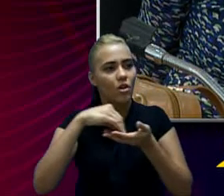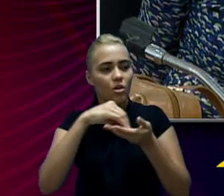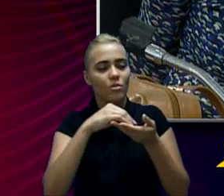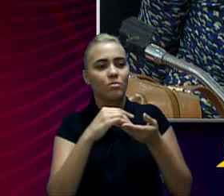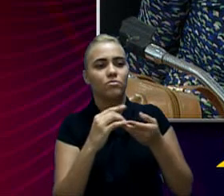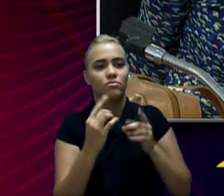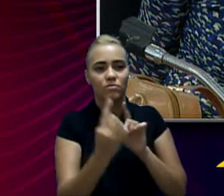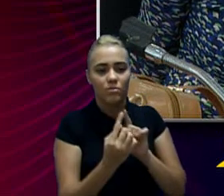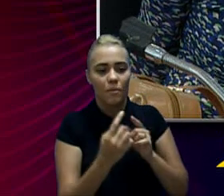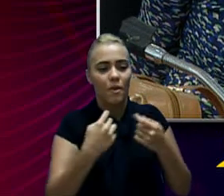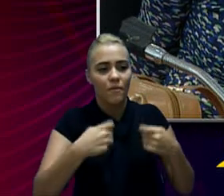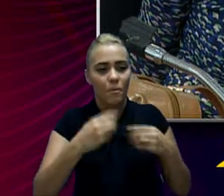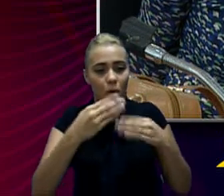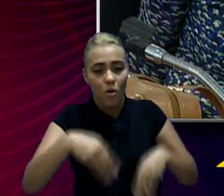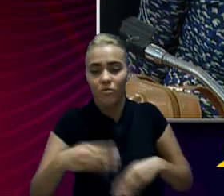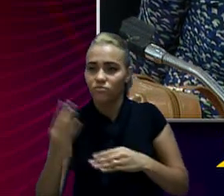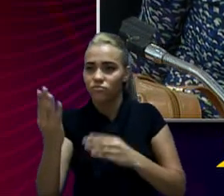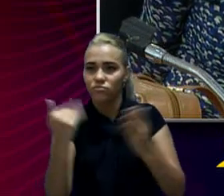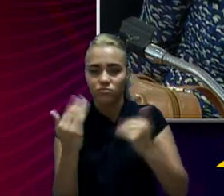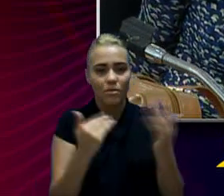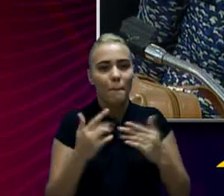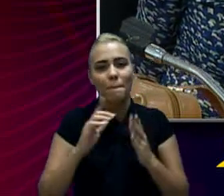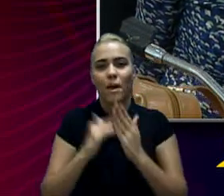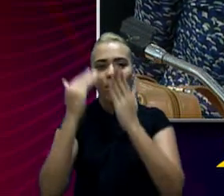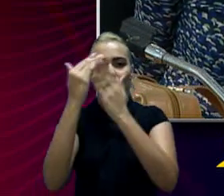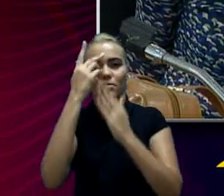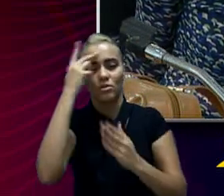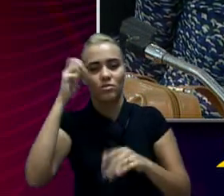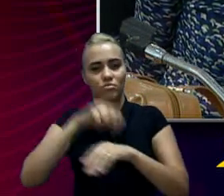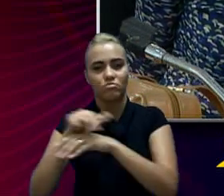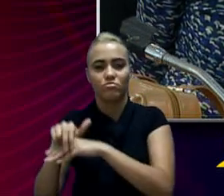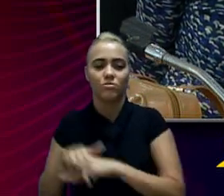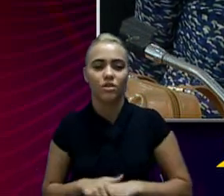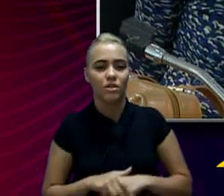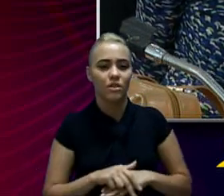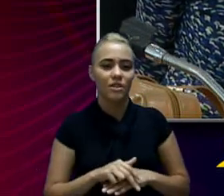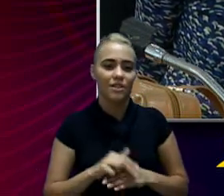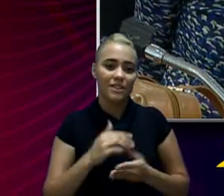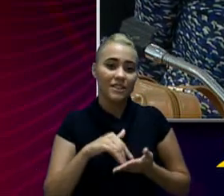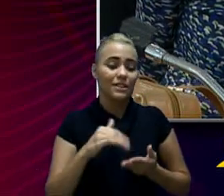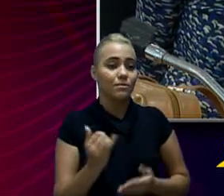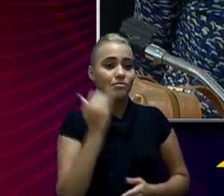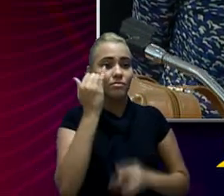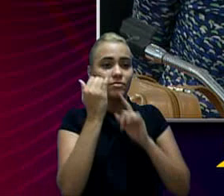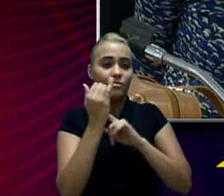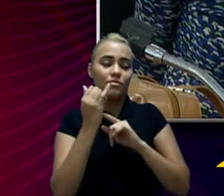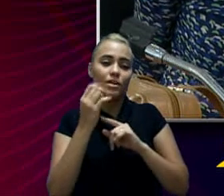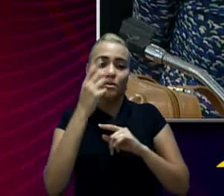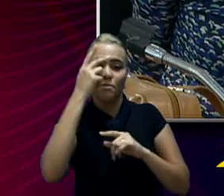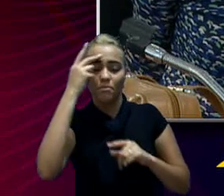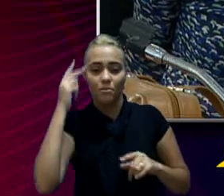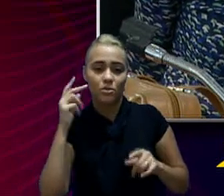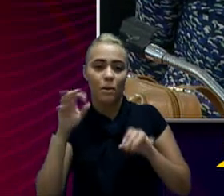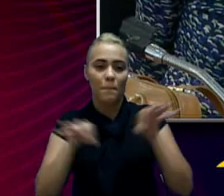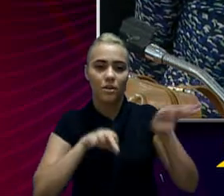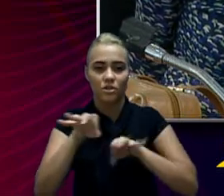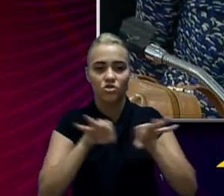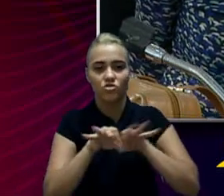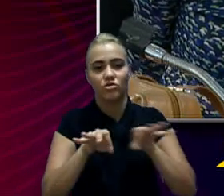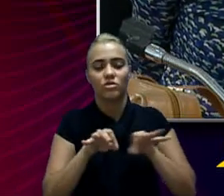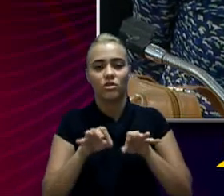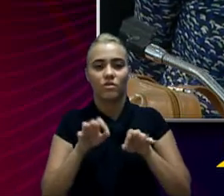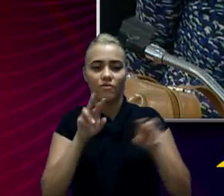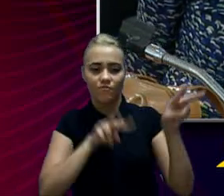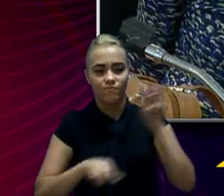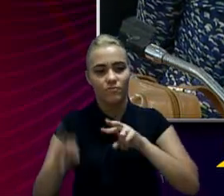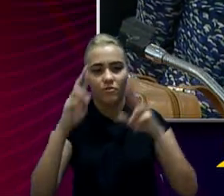vigentes e que precisaríamos atender. secretarias importantes a gente sabe que não tem, mas, por exemplo, planejamento fiscais para fiscalizar